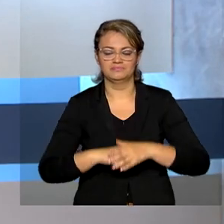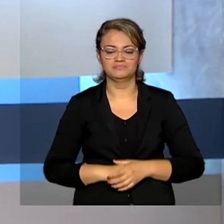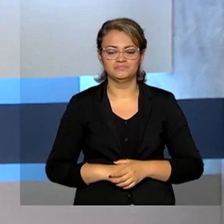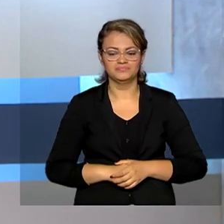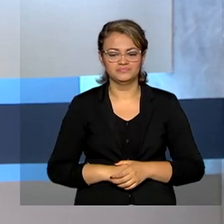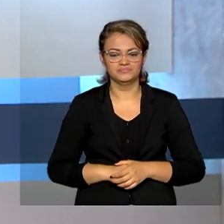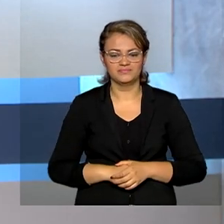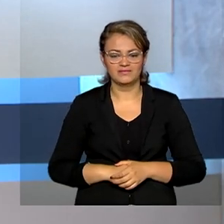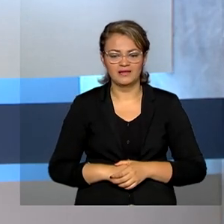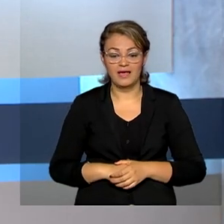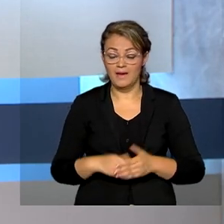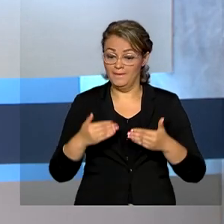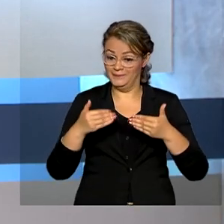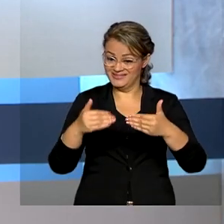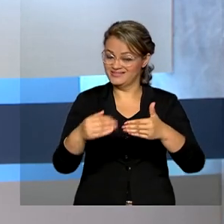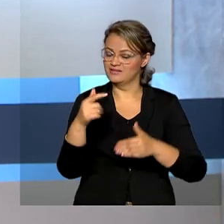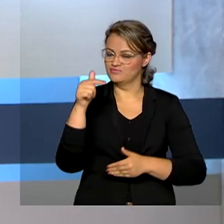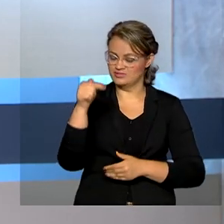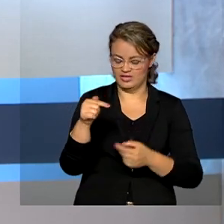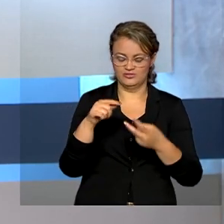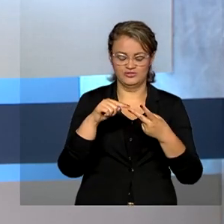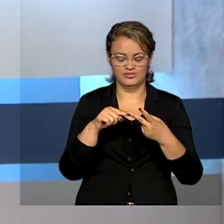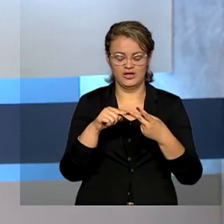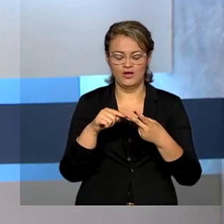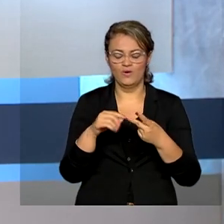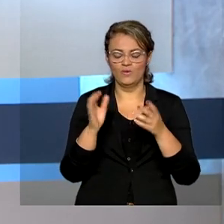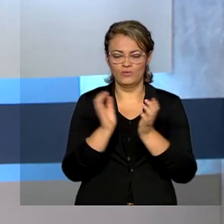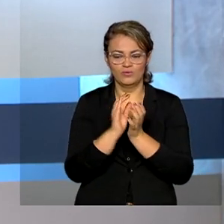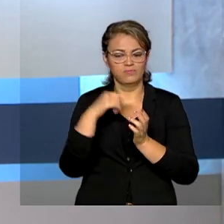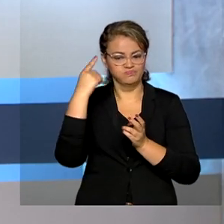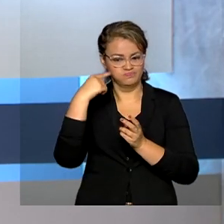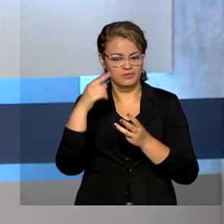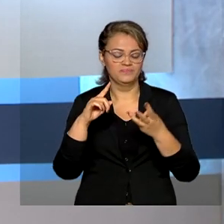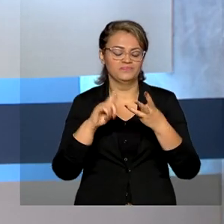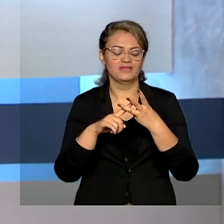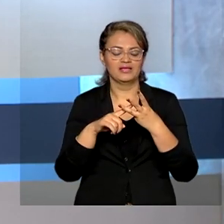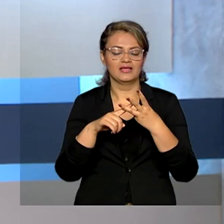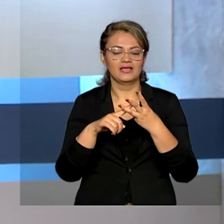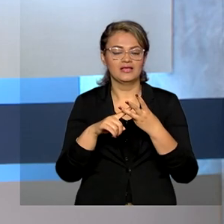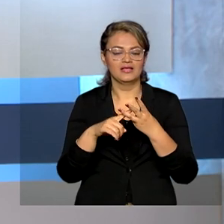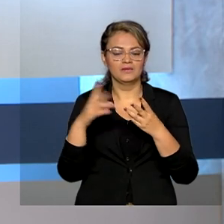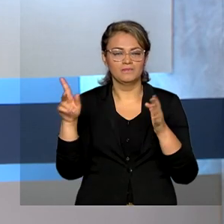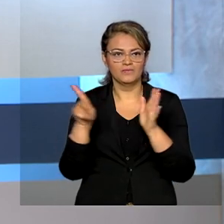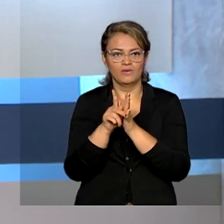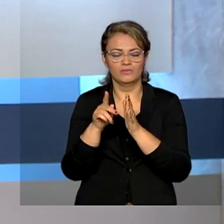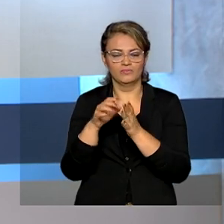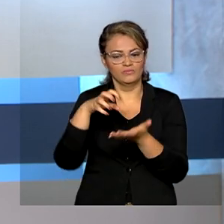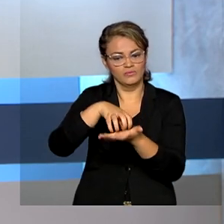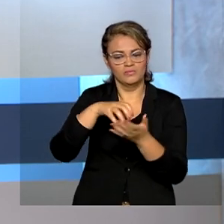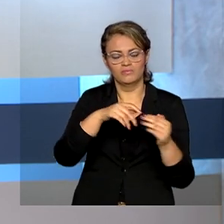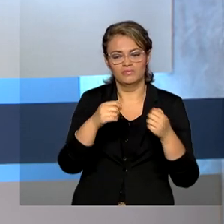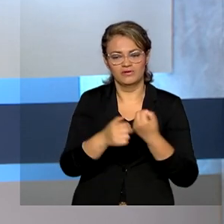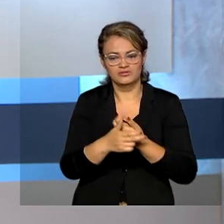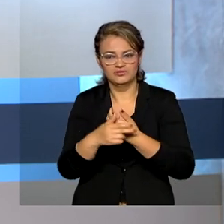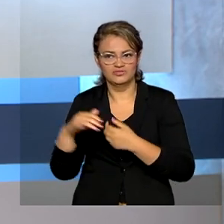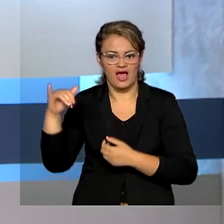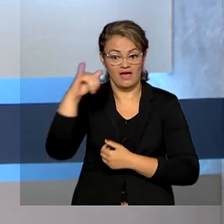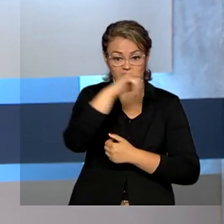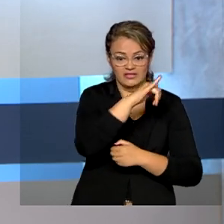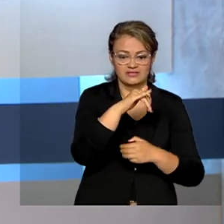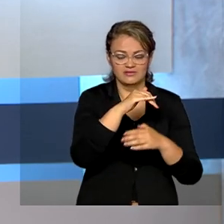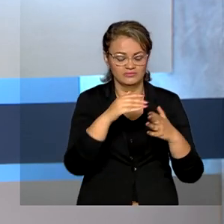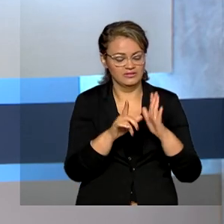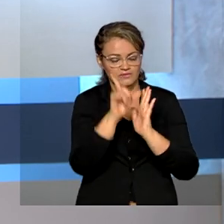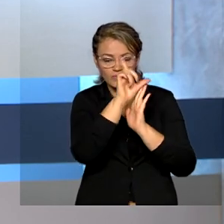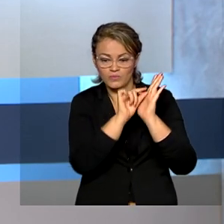Sete ministérios, a Advocacia-Geral da União e a Agência Nacional de Aviação Civil tiveram o limite provisório do